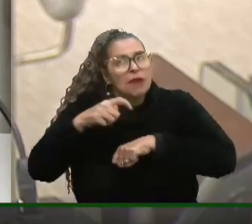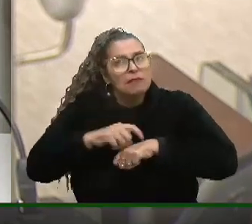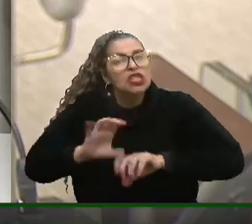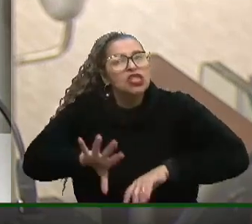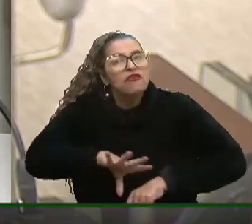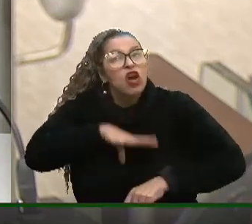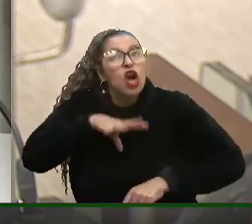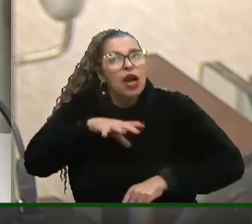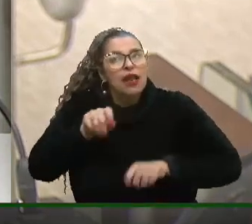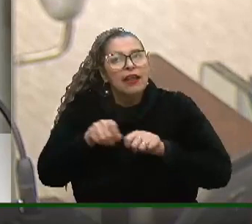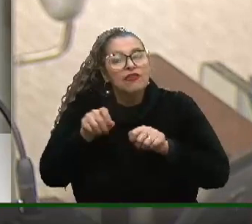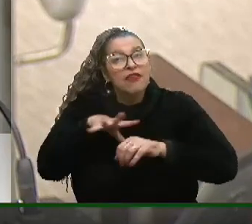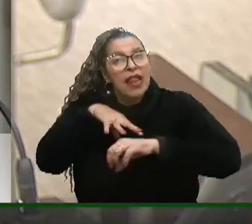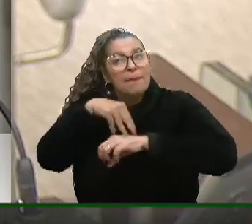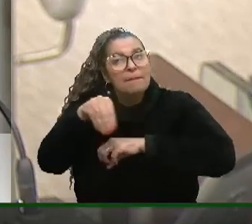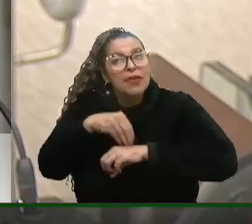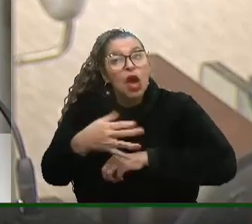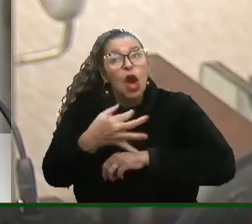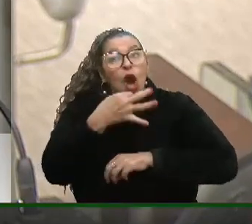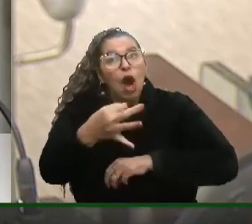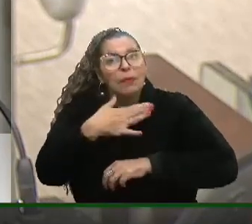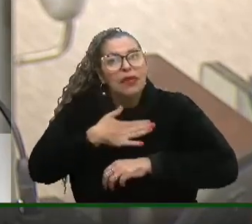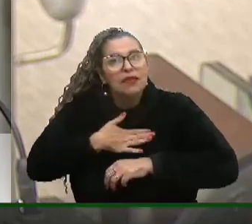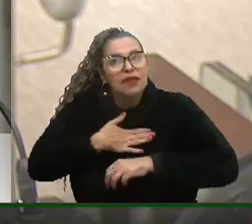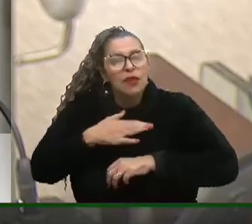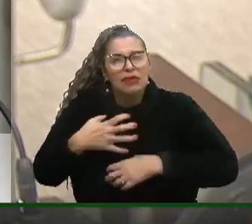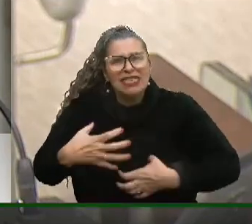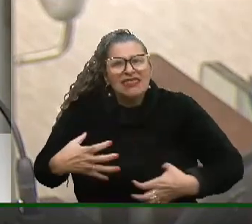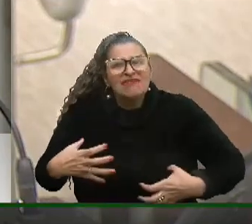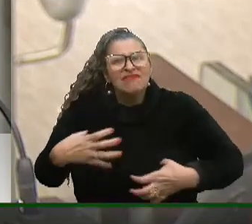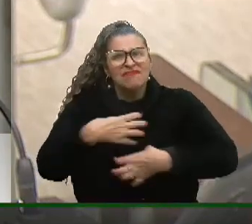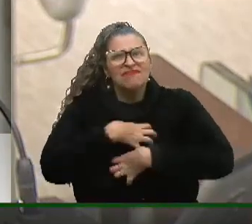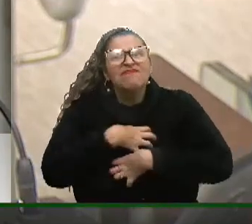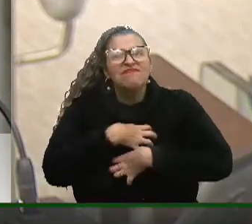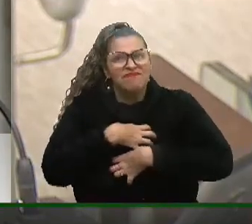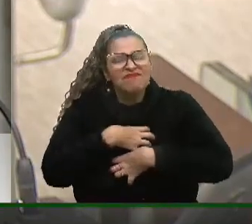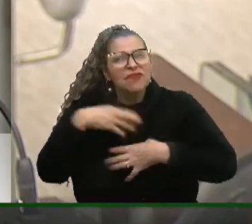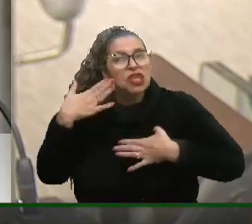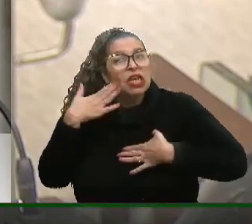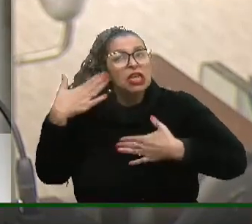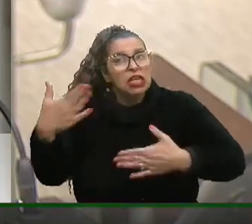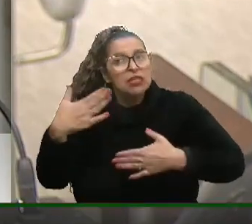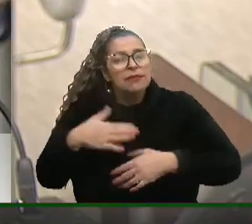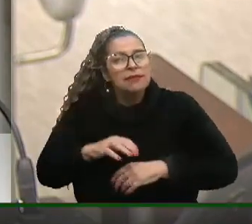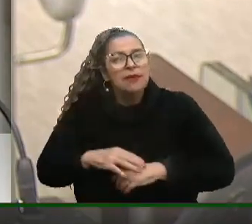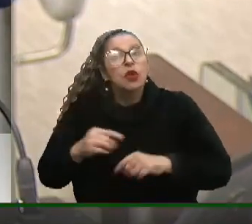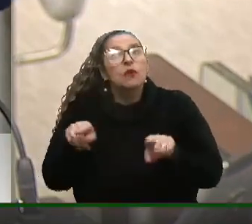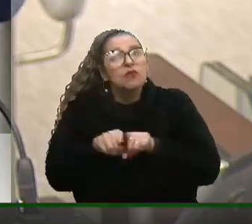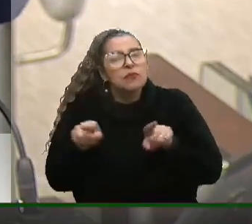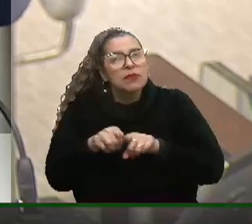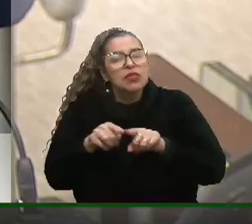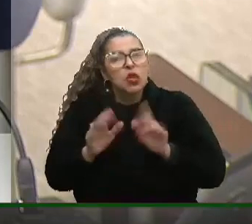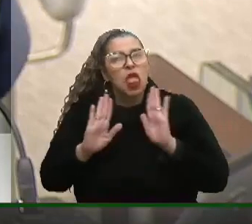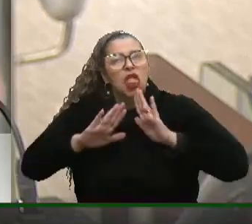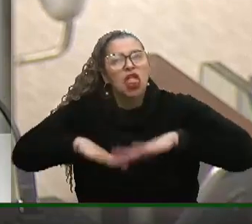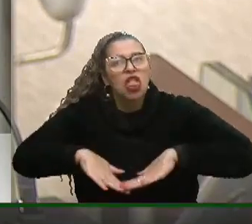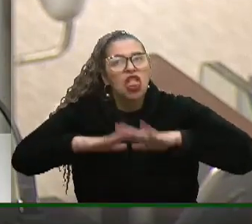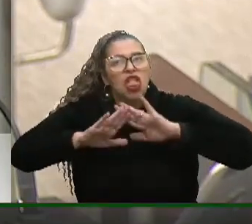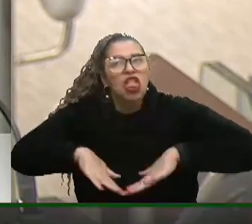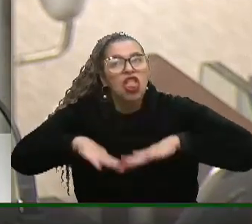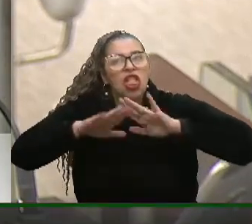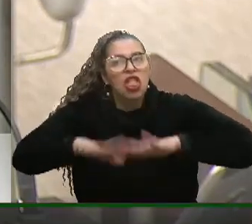coragem de vir aqui dar a minha opinião. A sensação ou o sentimento de agradecimento é uma coisa, submissão e